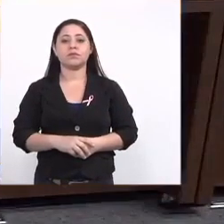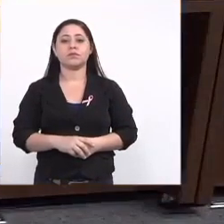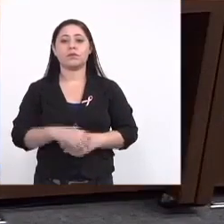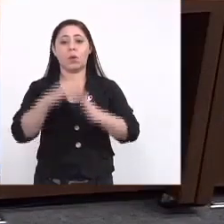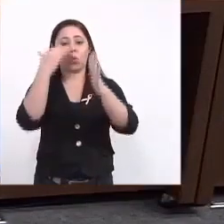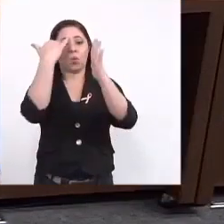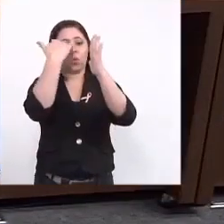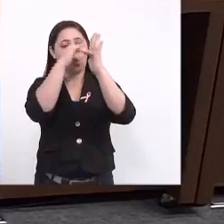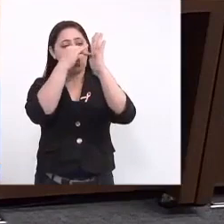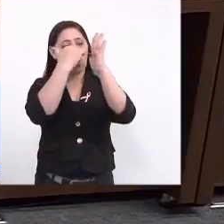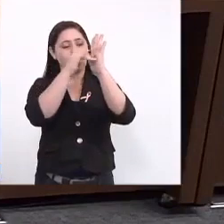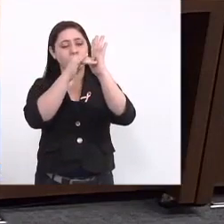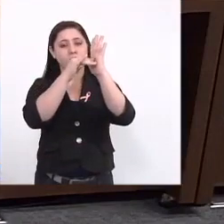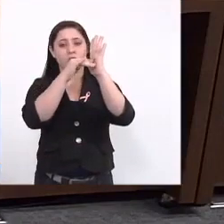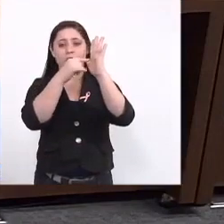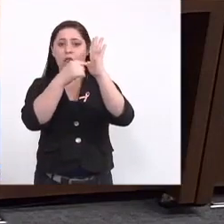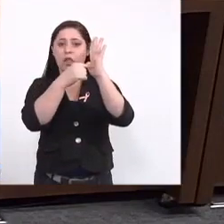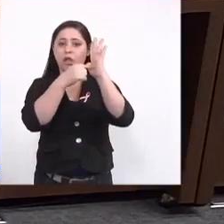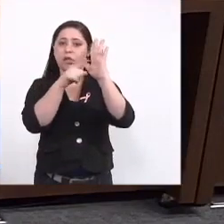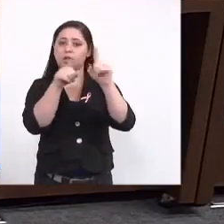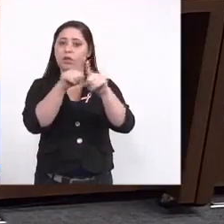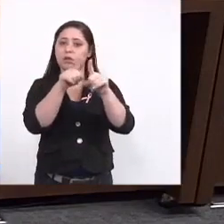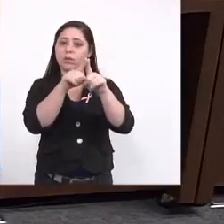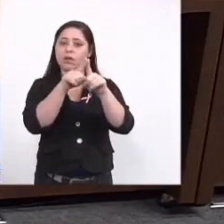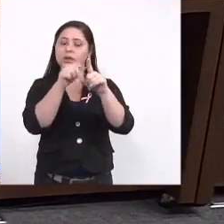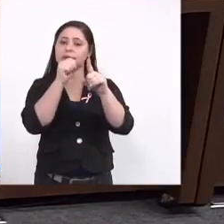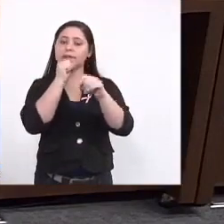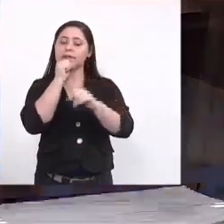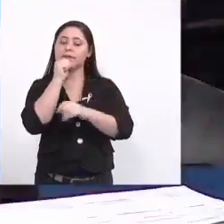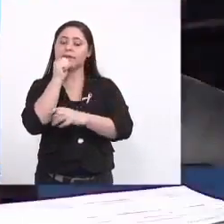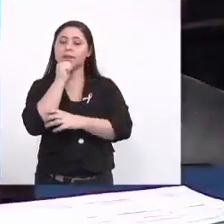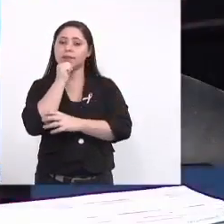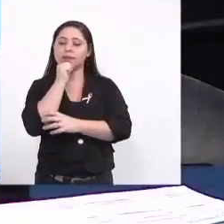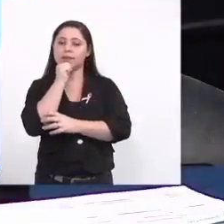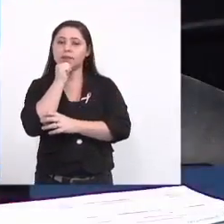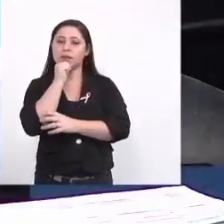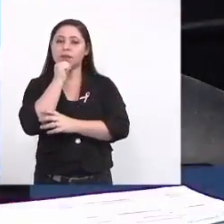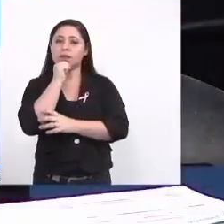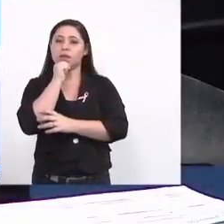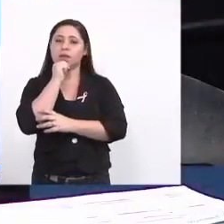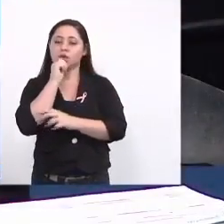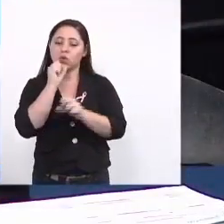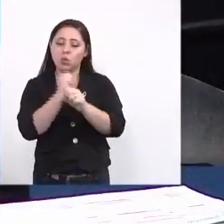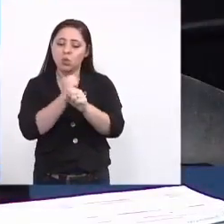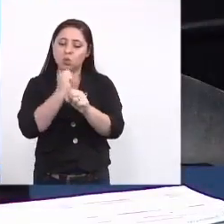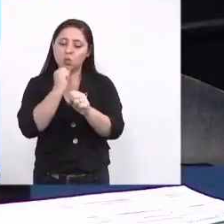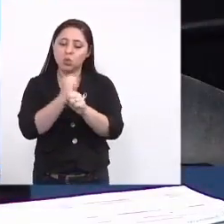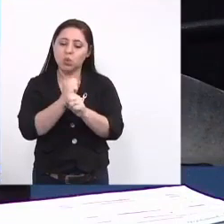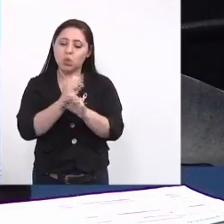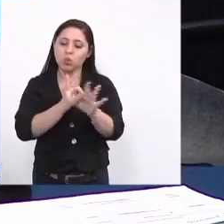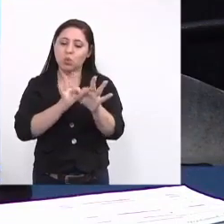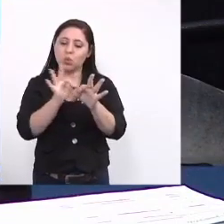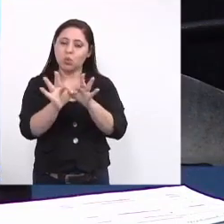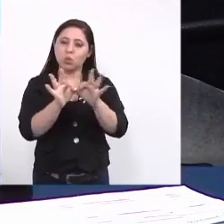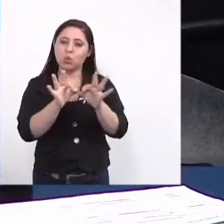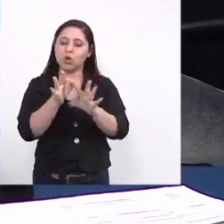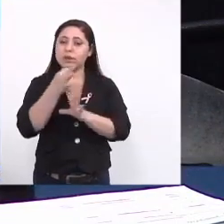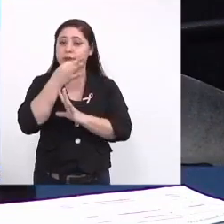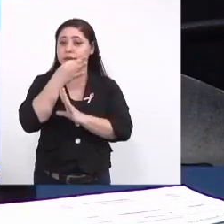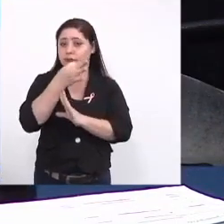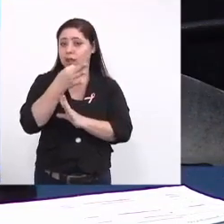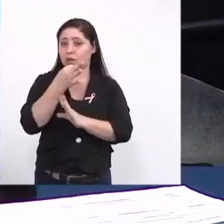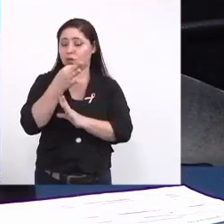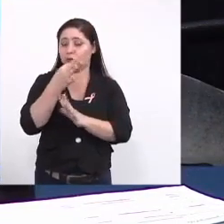encaminhamento que nós ainda estamos está em construção que foi citado na última